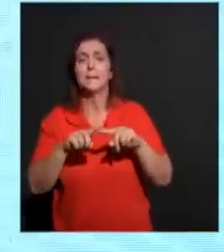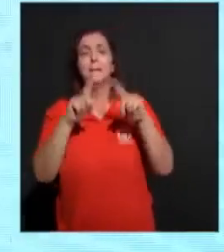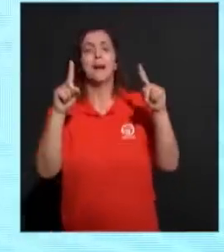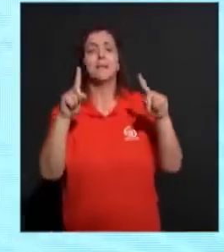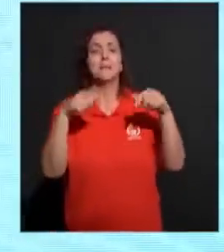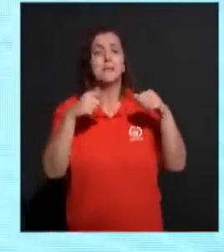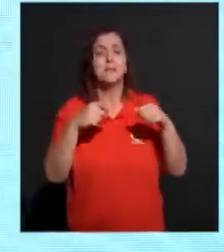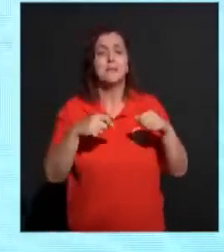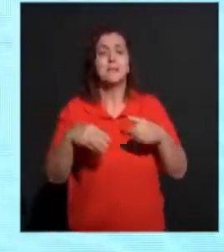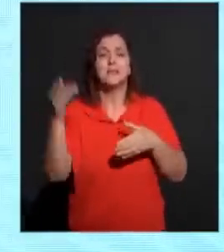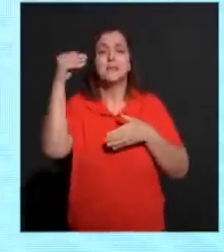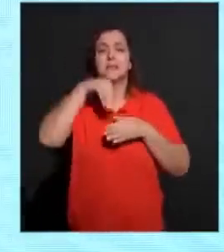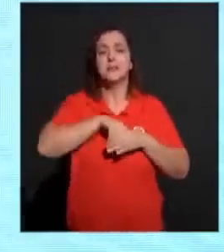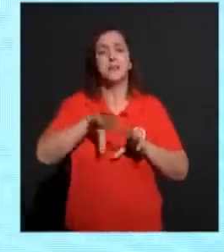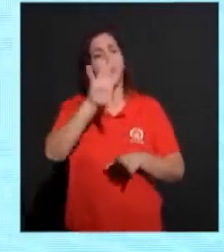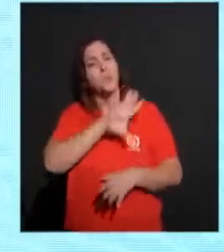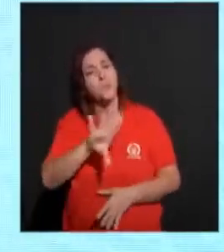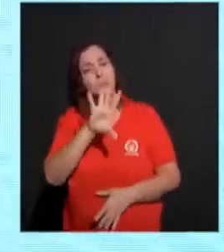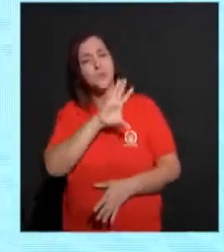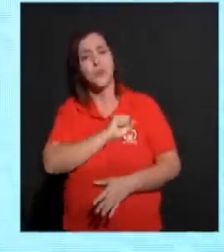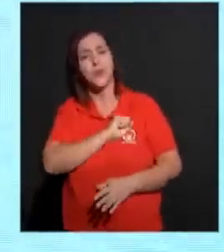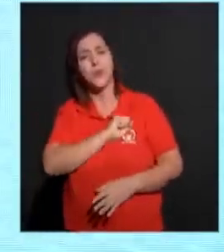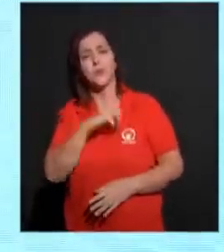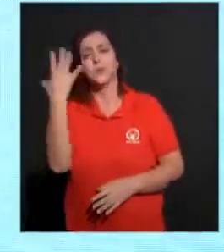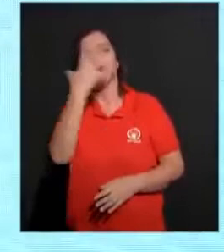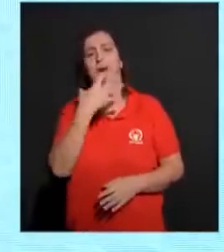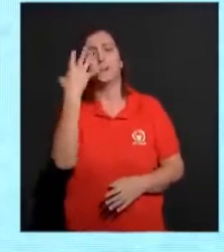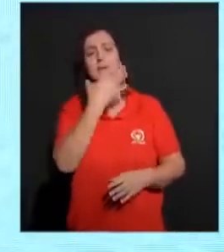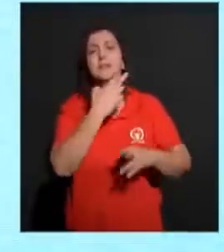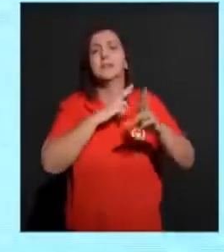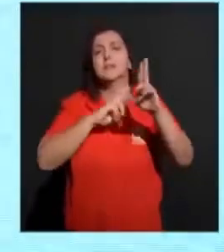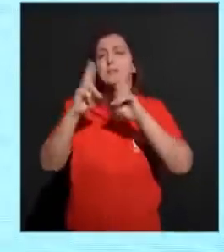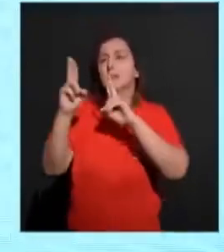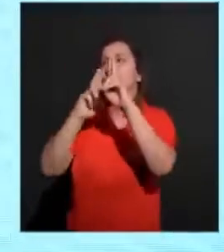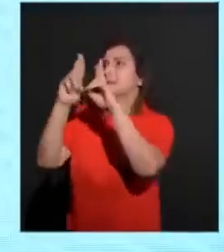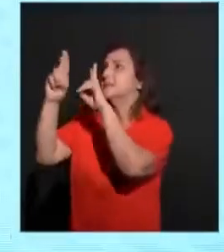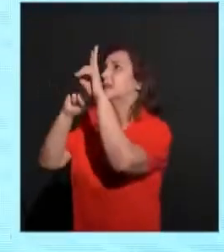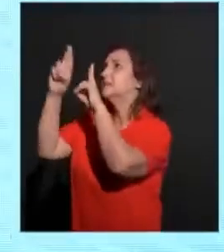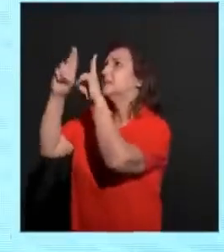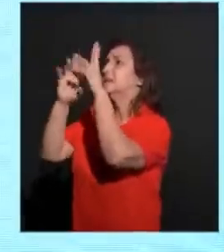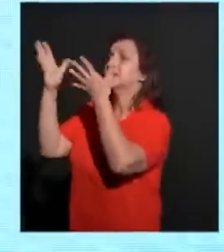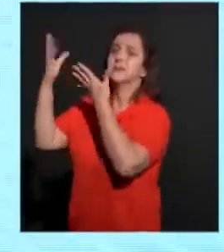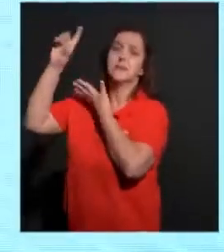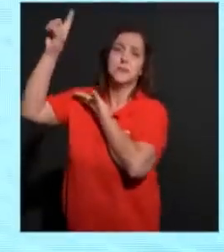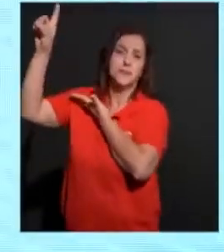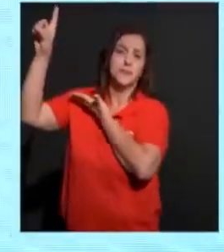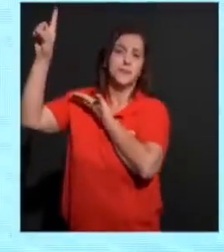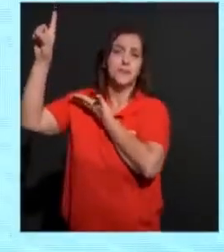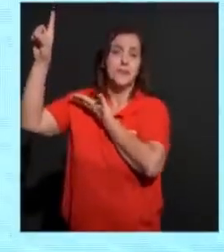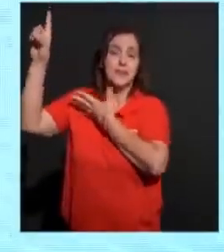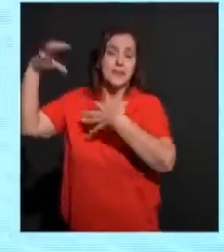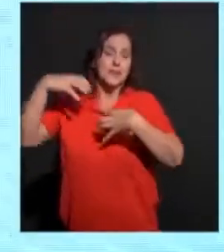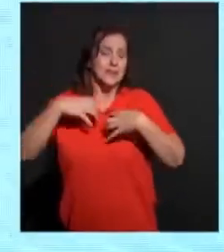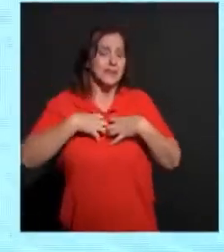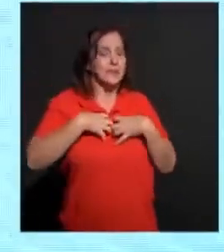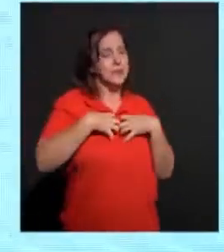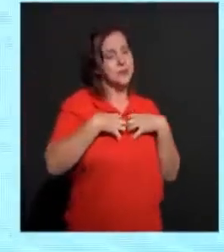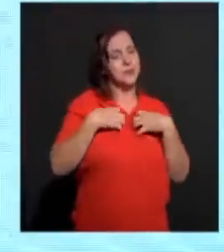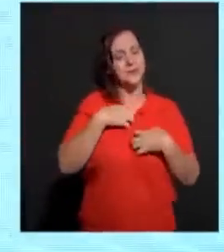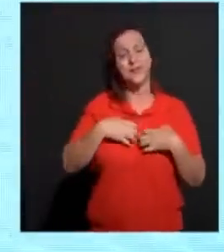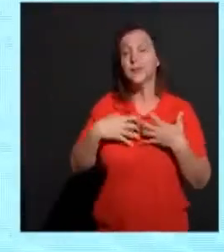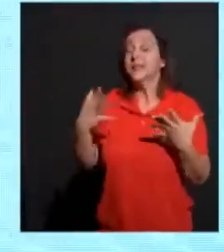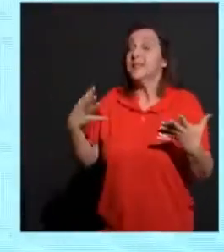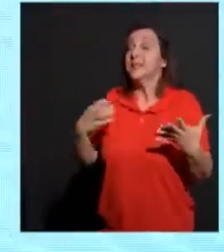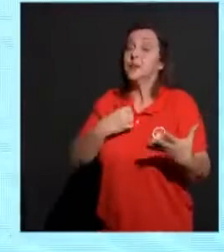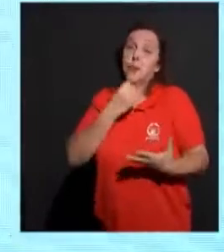feito com amor. O amor, uma paixão por esse relacionamento com Deus. Eu fluo porque eu amo a Deus,